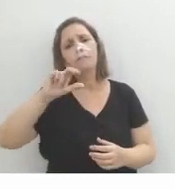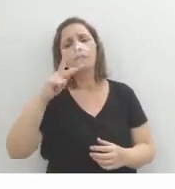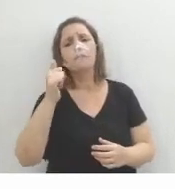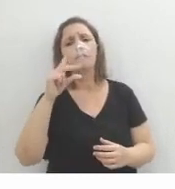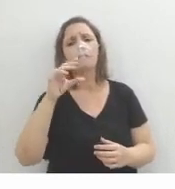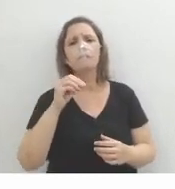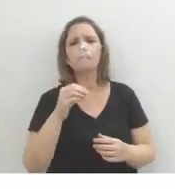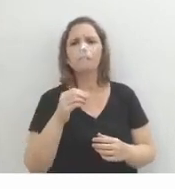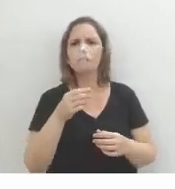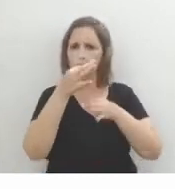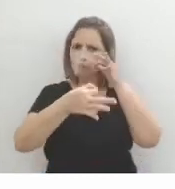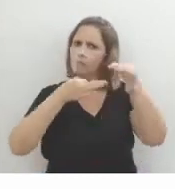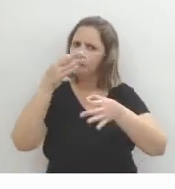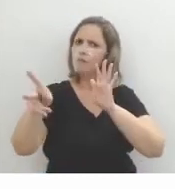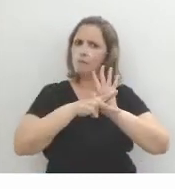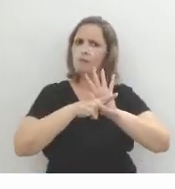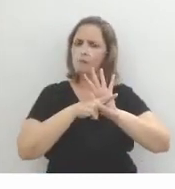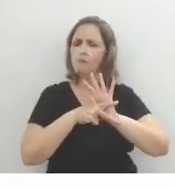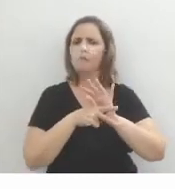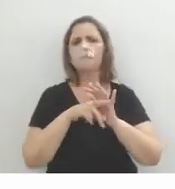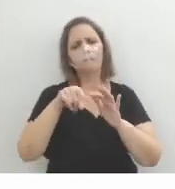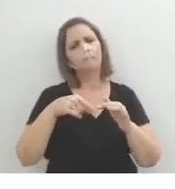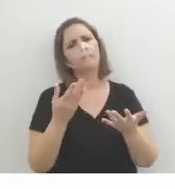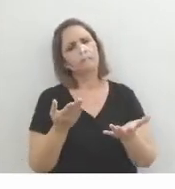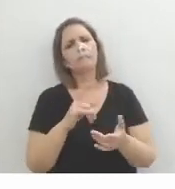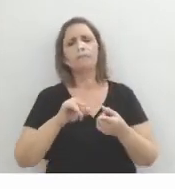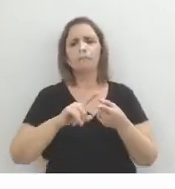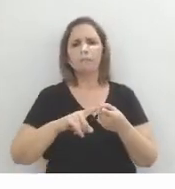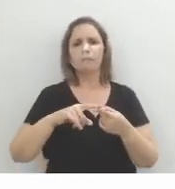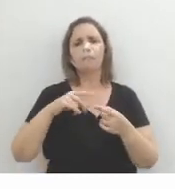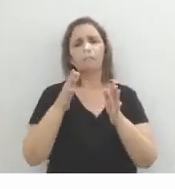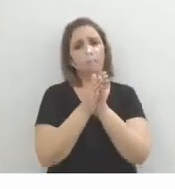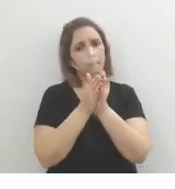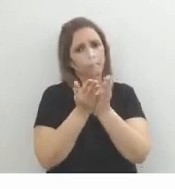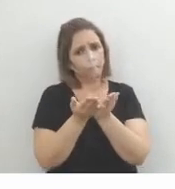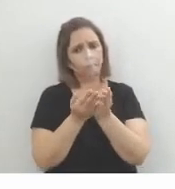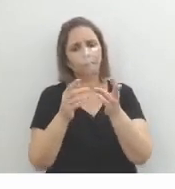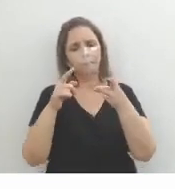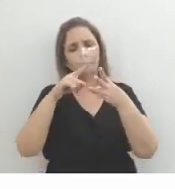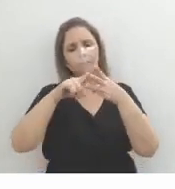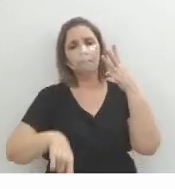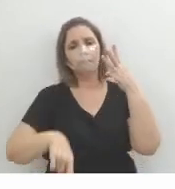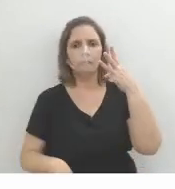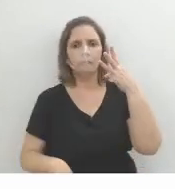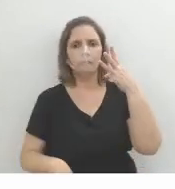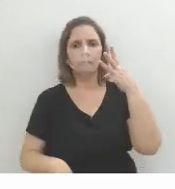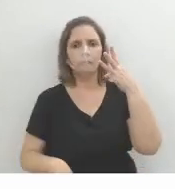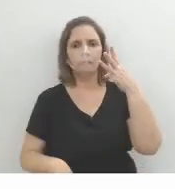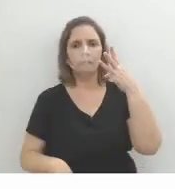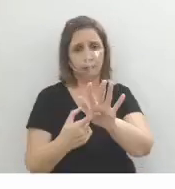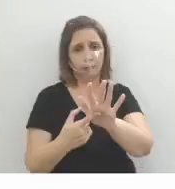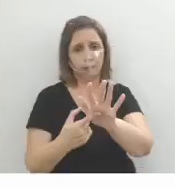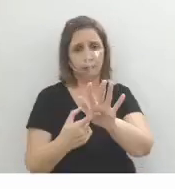sobretudo, crítico, tá? E isso a gente vê tanto em Memórias Póstumas, de Brascubas, como em Quincas Borba